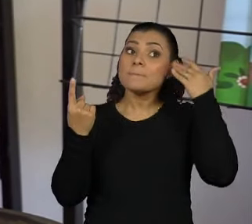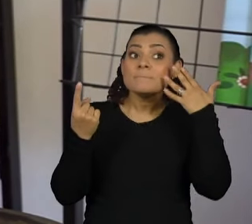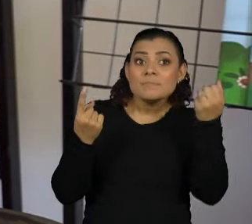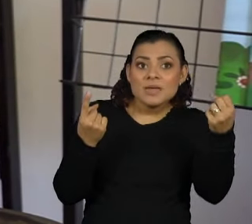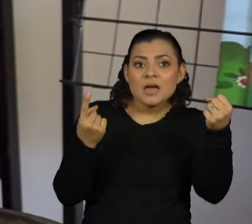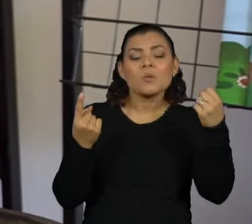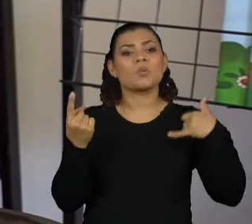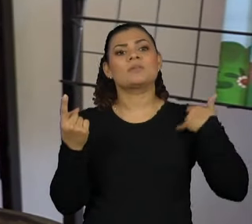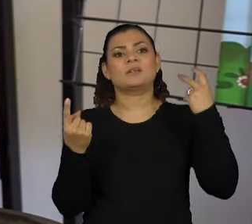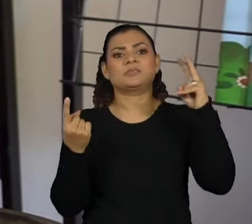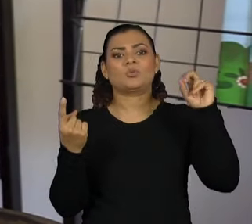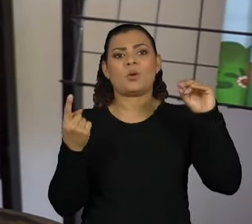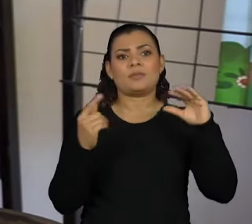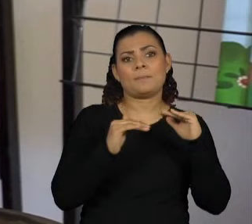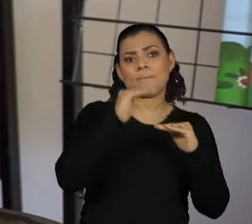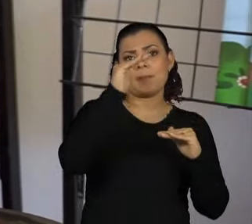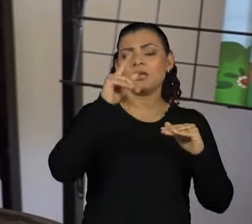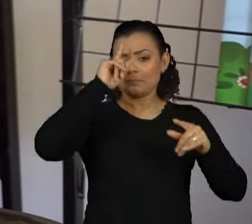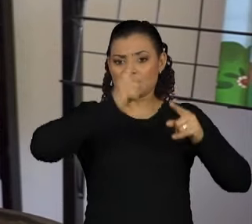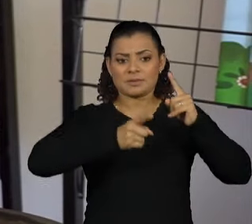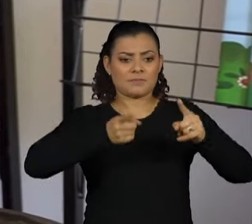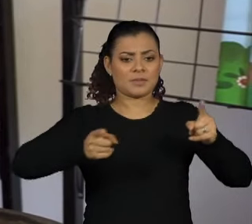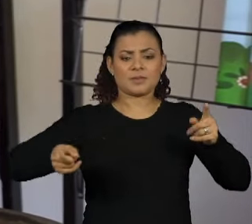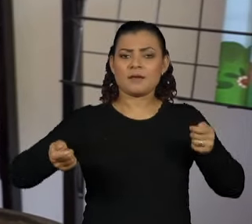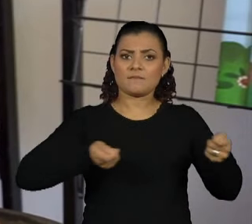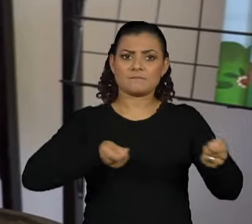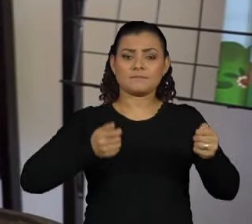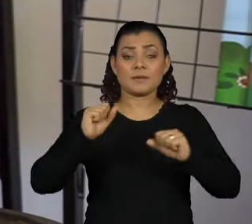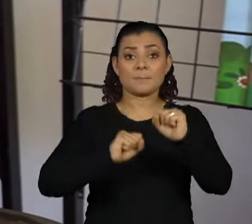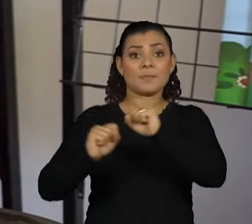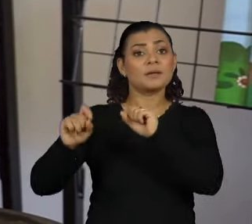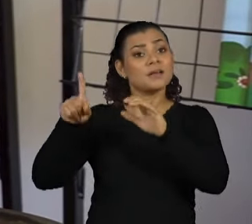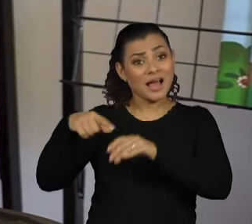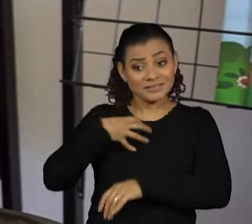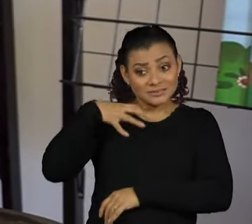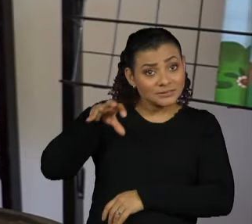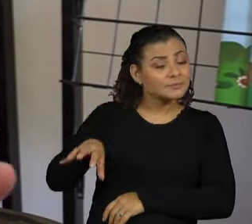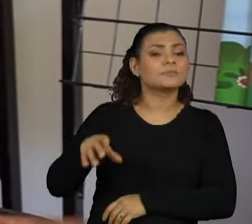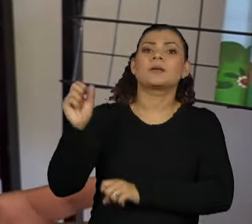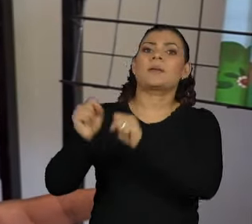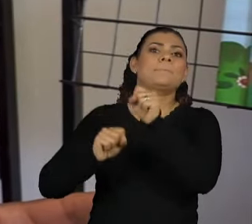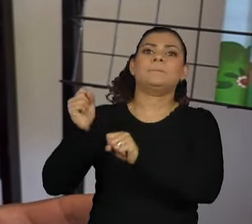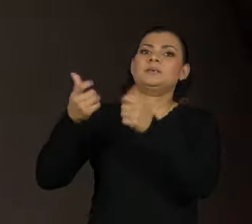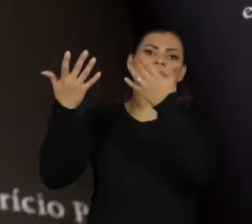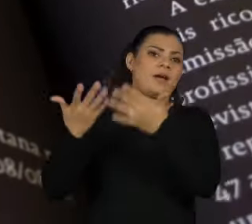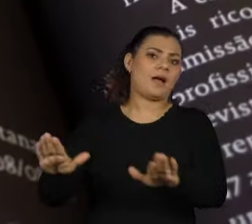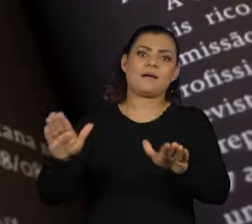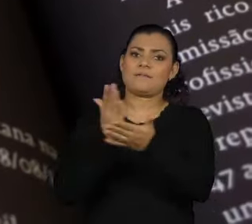anos comandava de uma forma bruta a sua empresa, esse tipo de empresa estava dada a acabar.